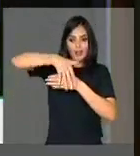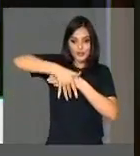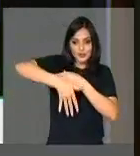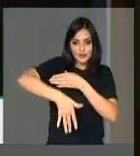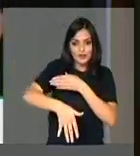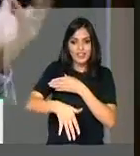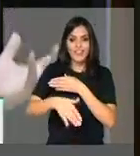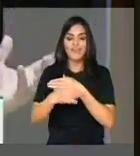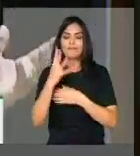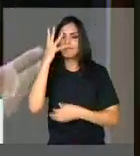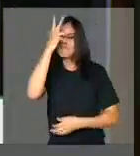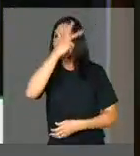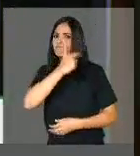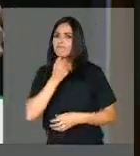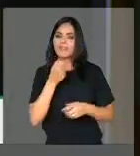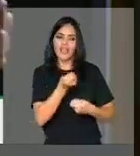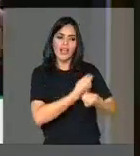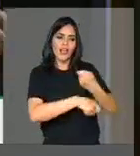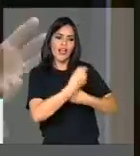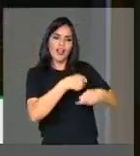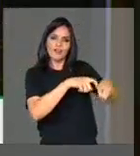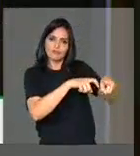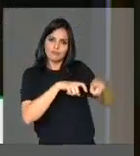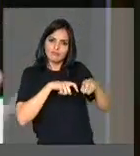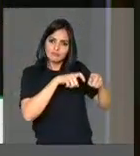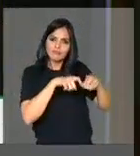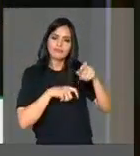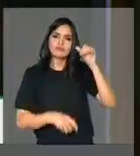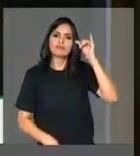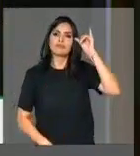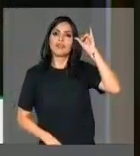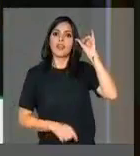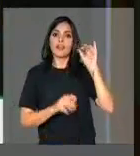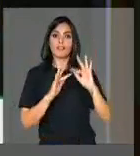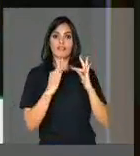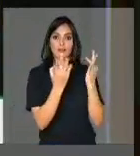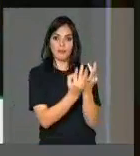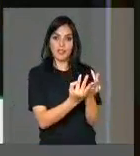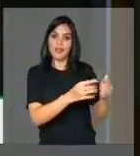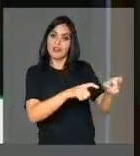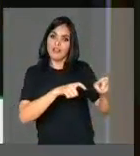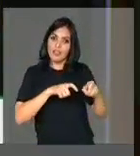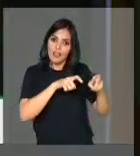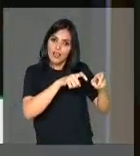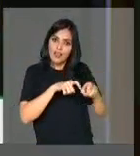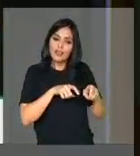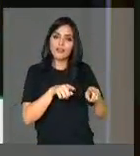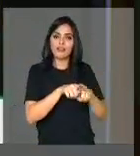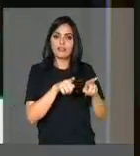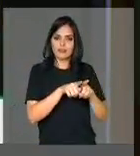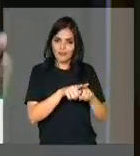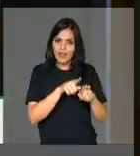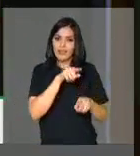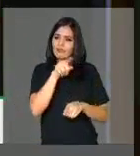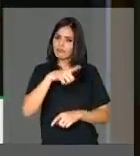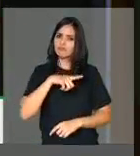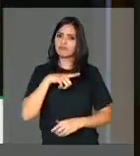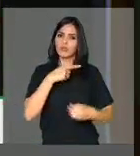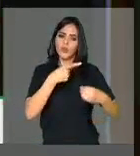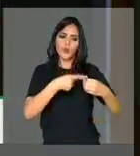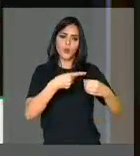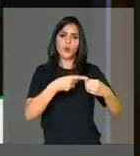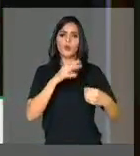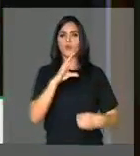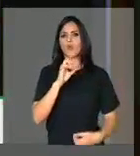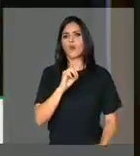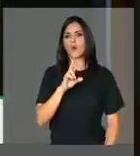também do agronegócio, da agricultura familiar, que floresce no município de Correntina, que faz